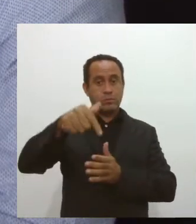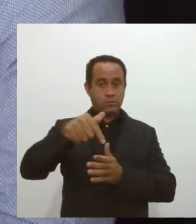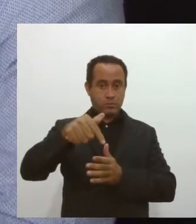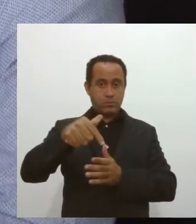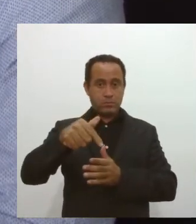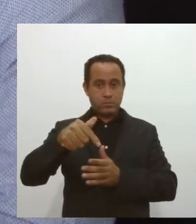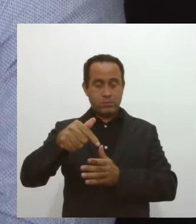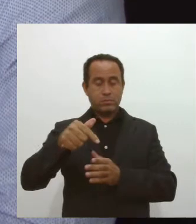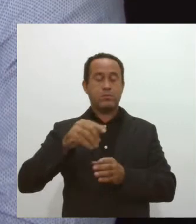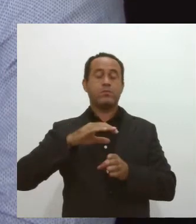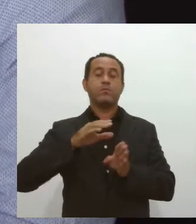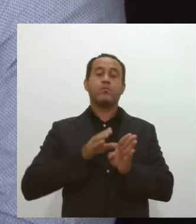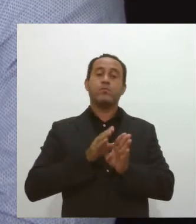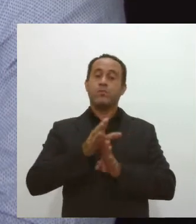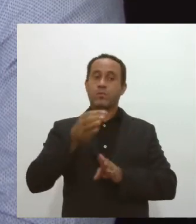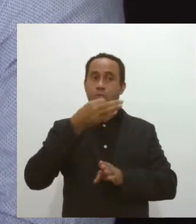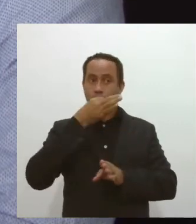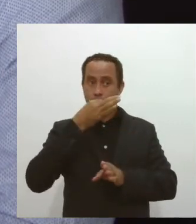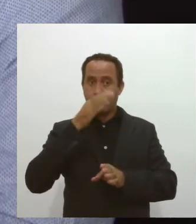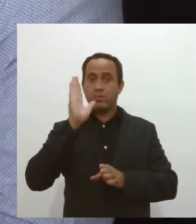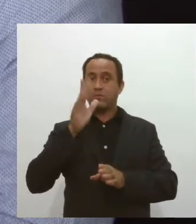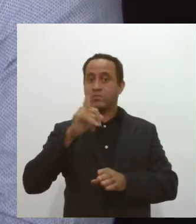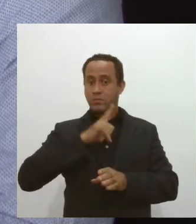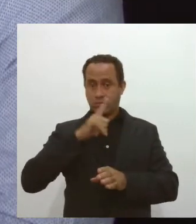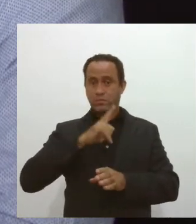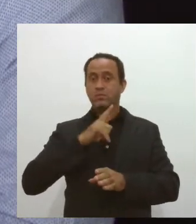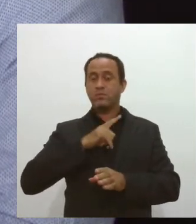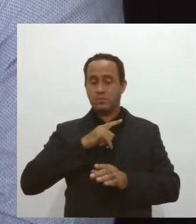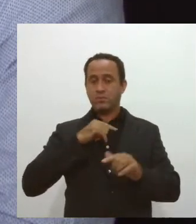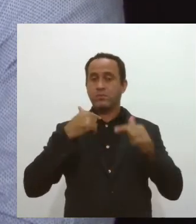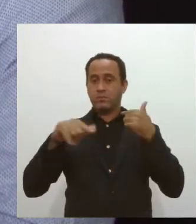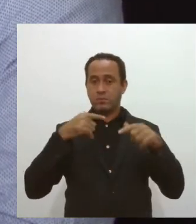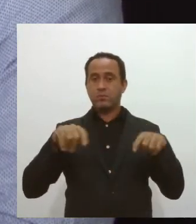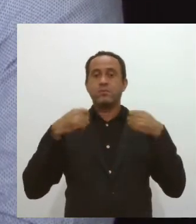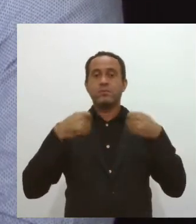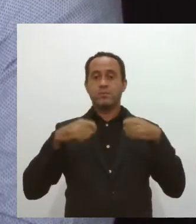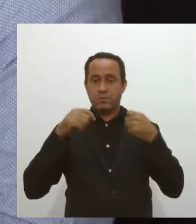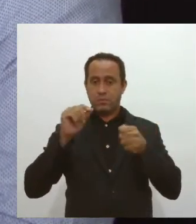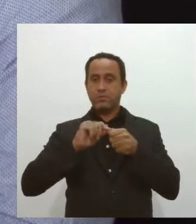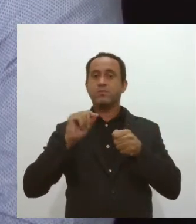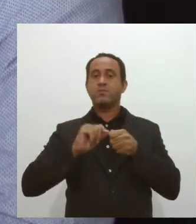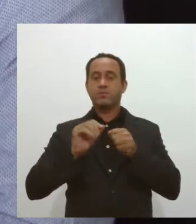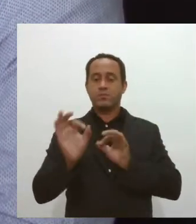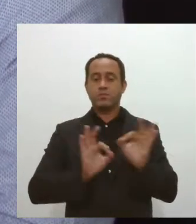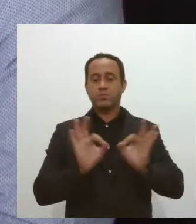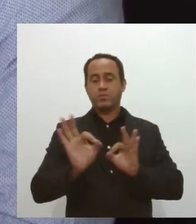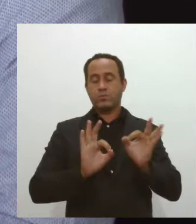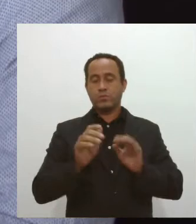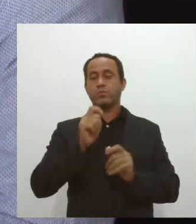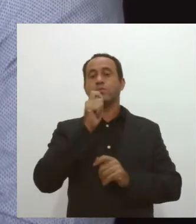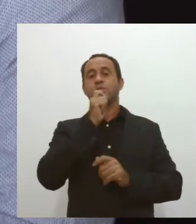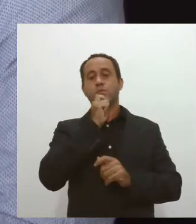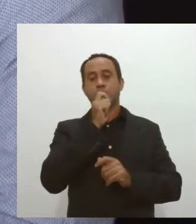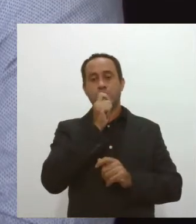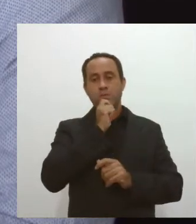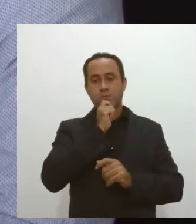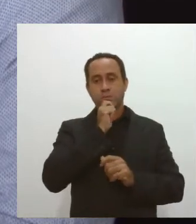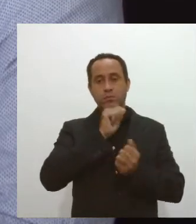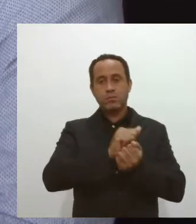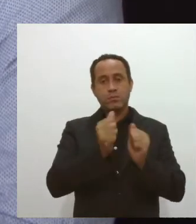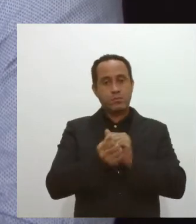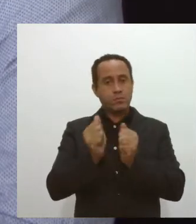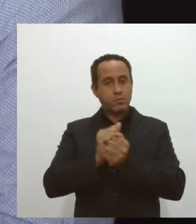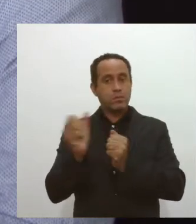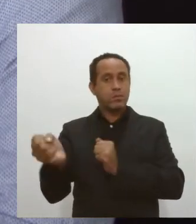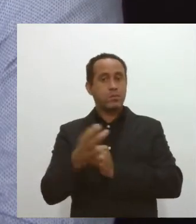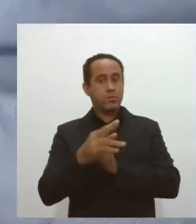receberam orientações, aqueles que já tinham autorização para funcionar, mas que precisavam fazer ajustes e se adequarem às